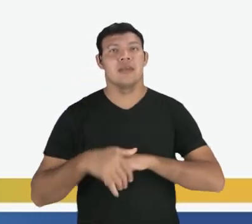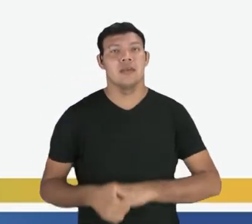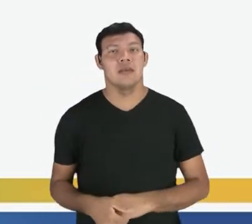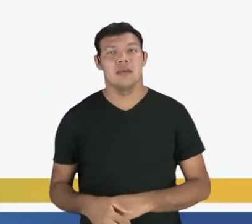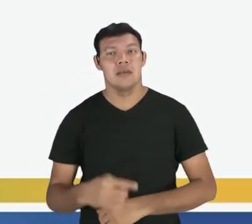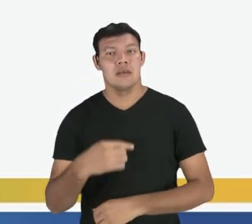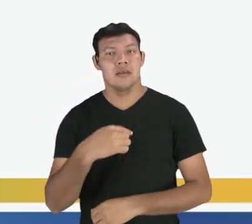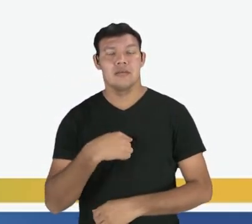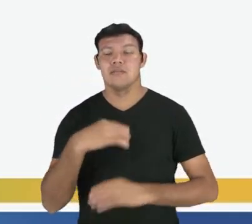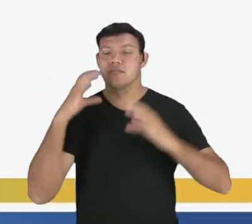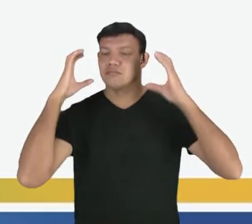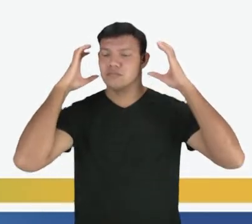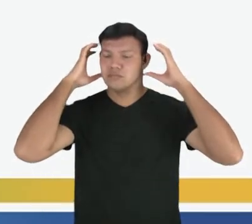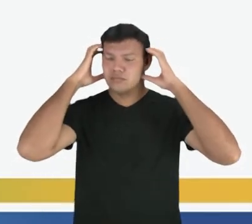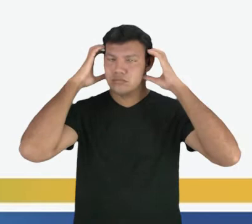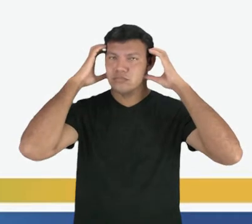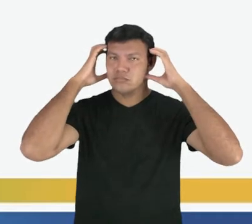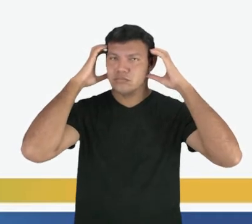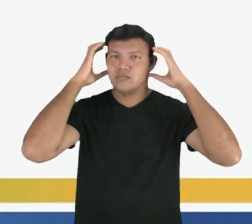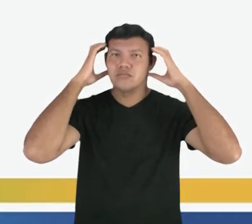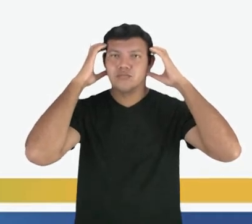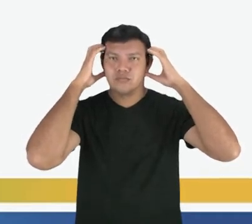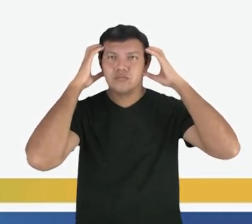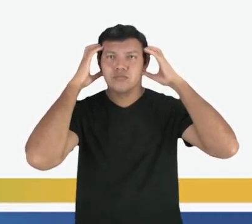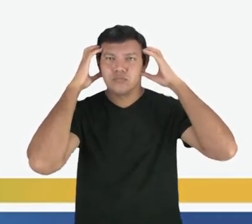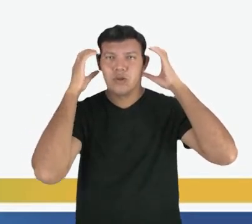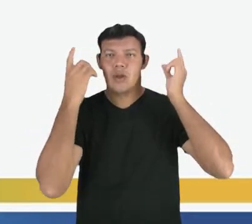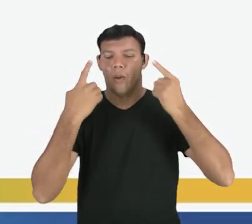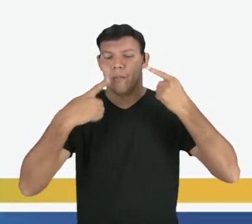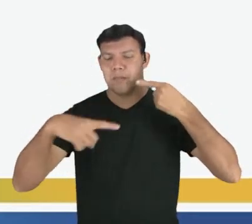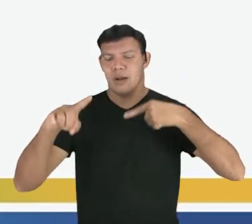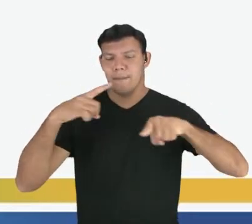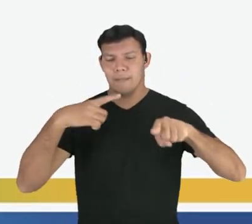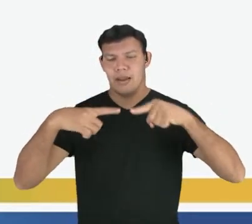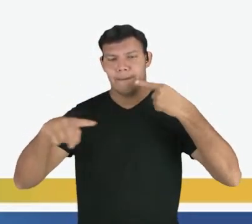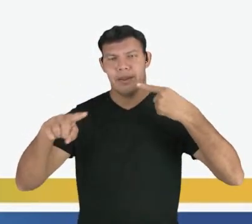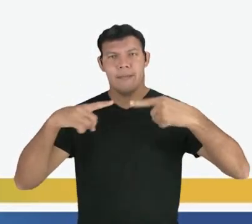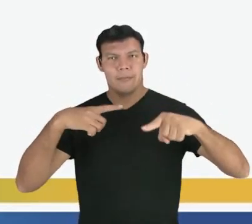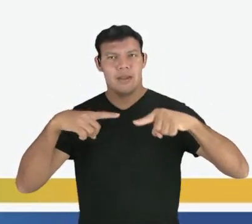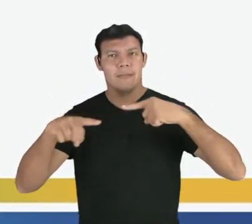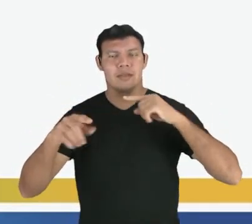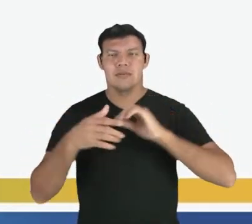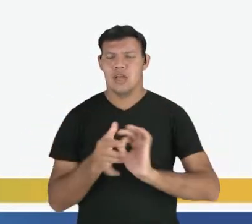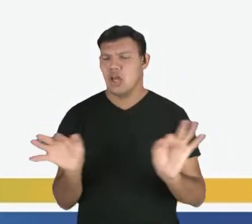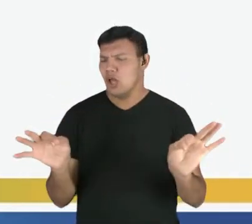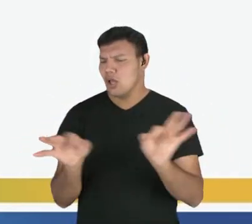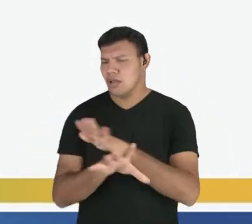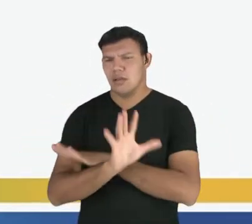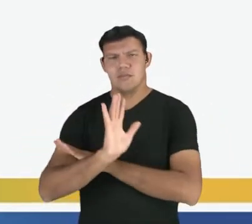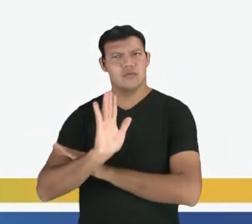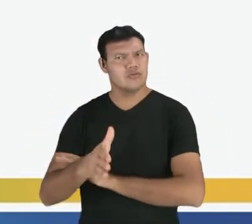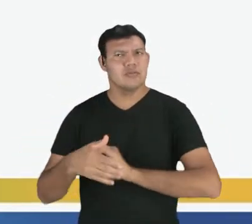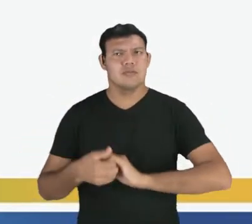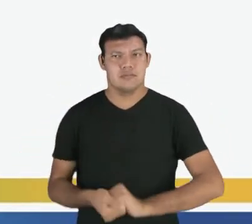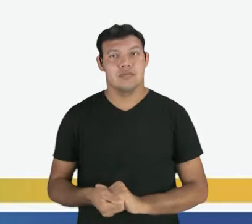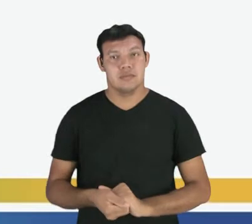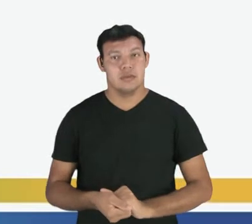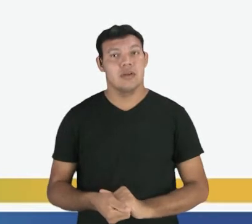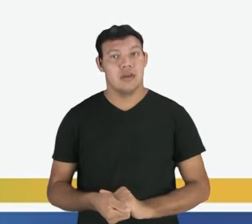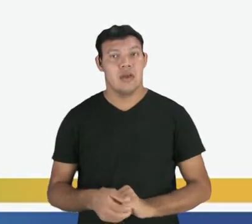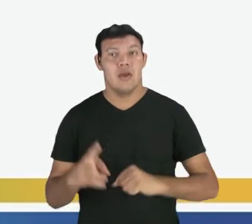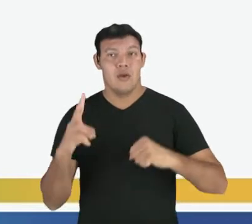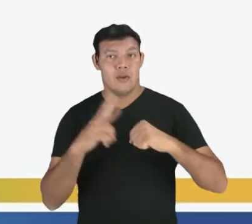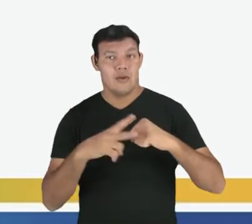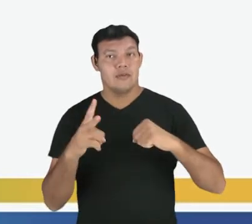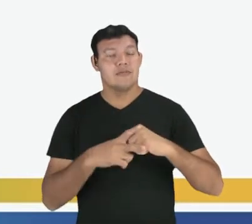ouvi música. Essa ação certamente já ocorreu, ela se concluiu. Então, essa forma verbal aí